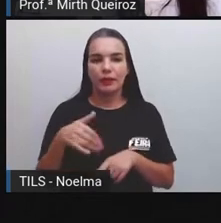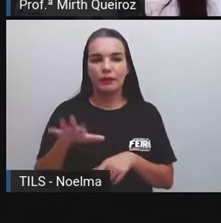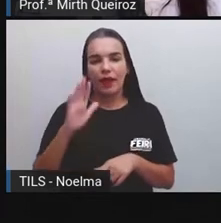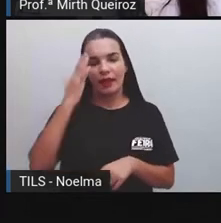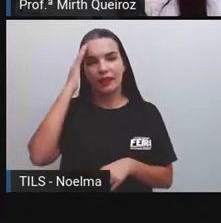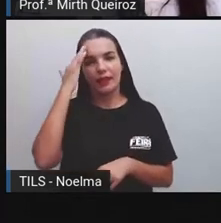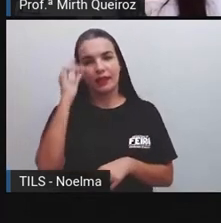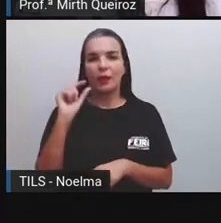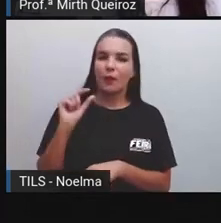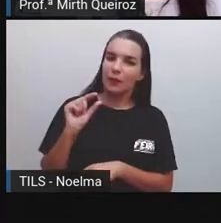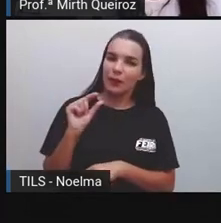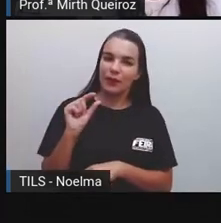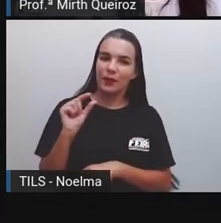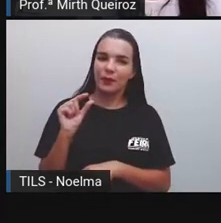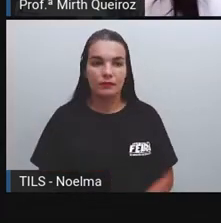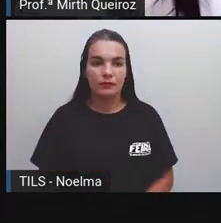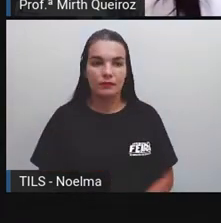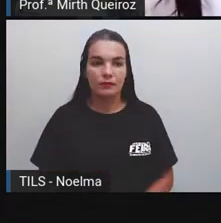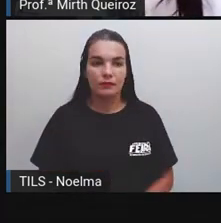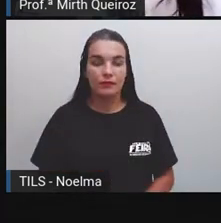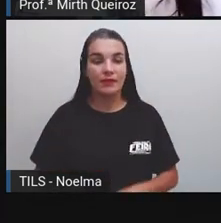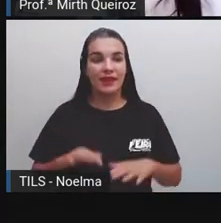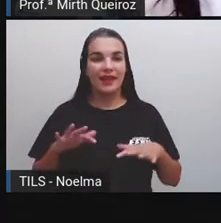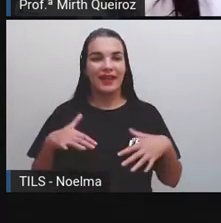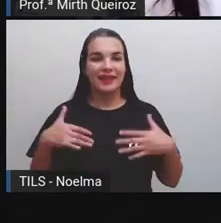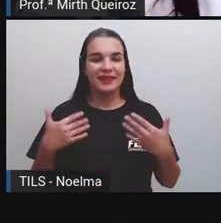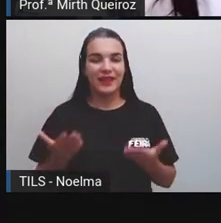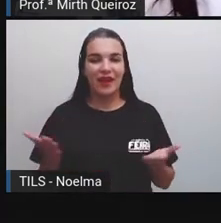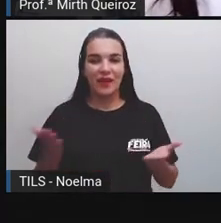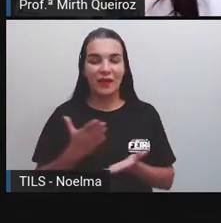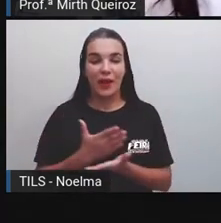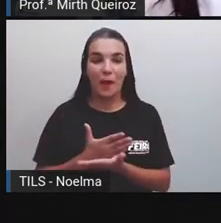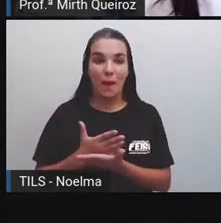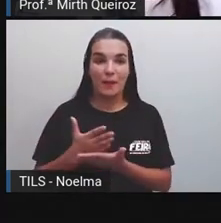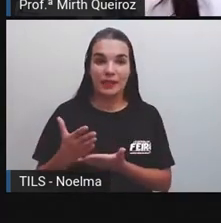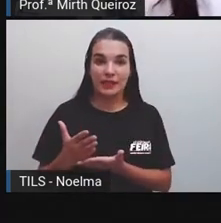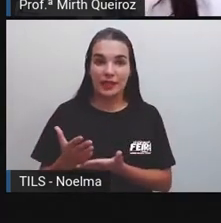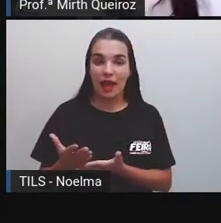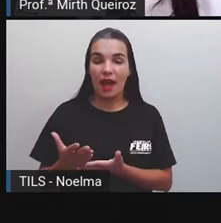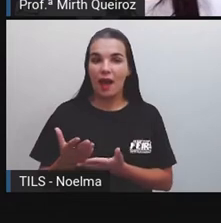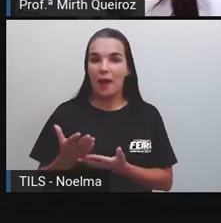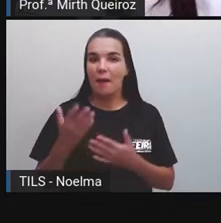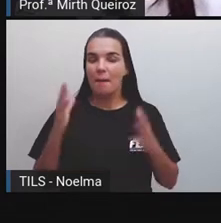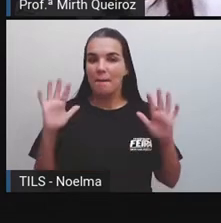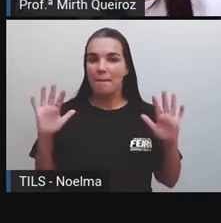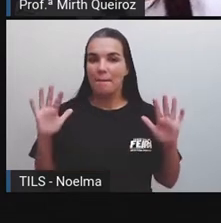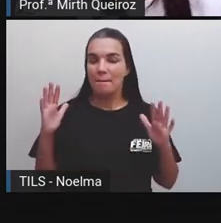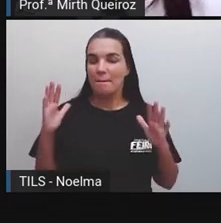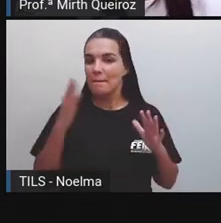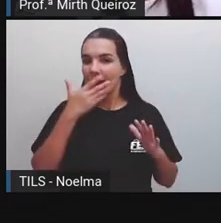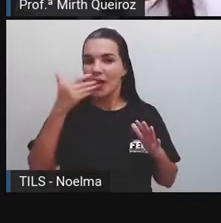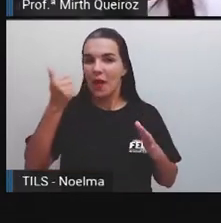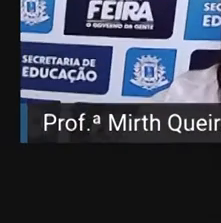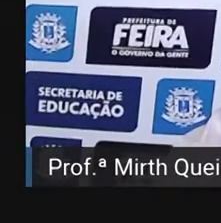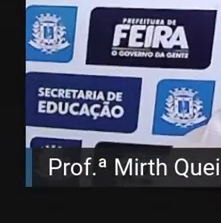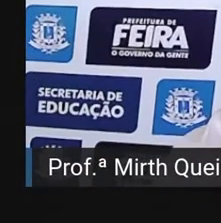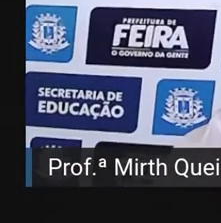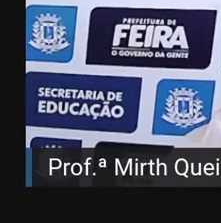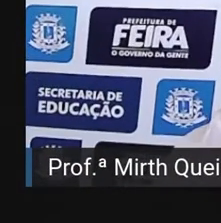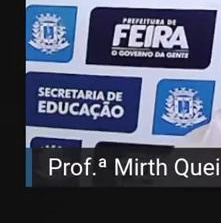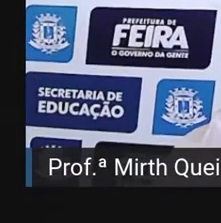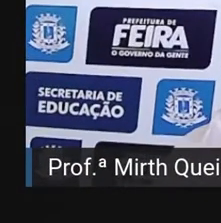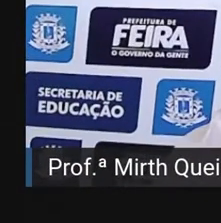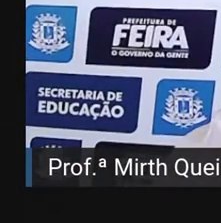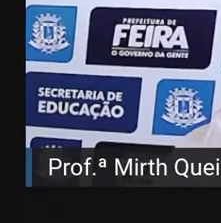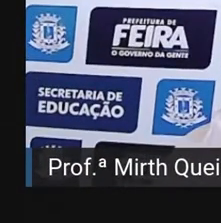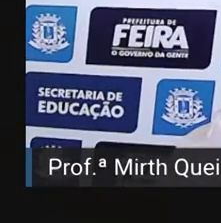acontece esse tipo de comunicação. E para a gente começar de forma mais animada, né? Vamos começar aí com